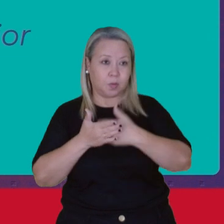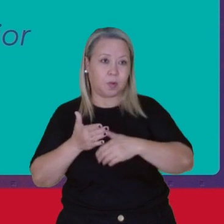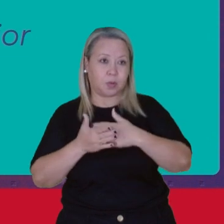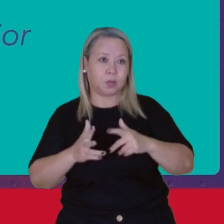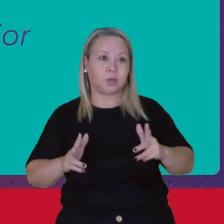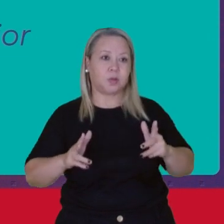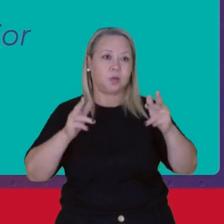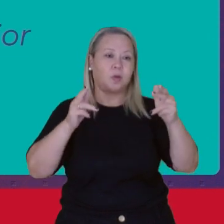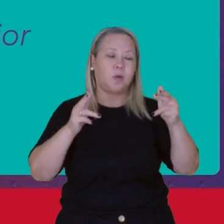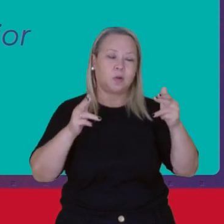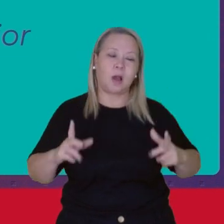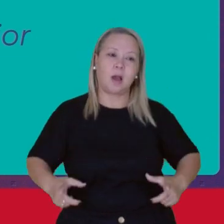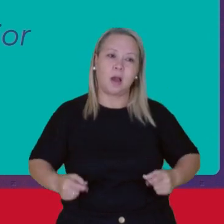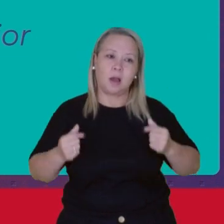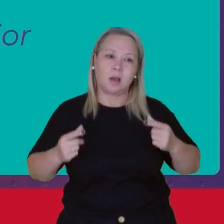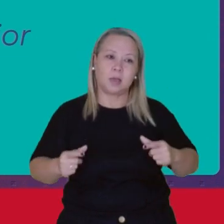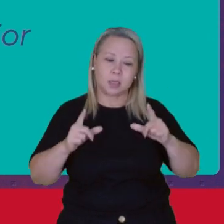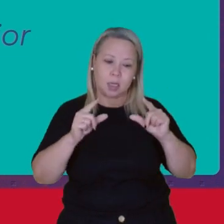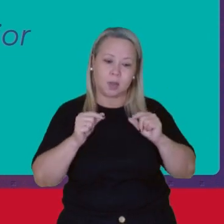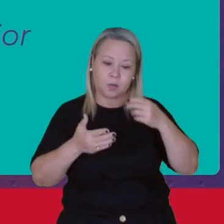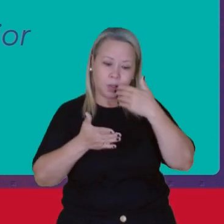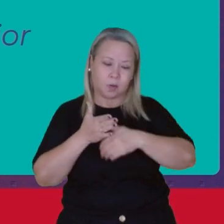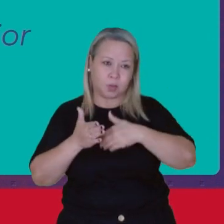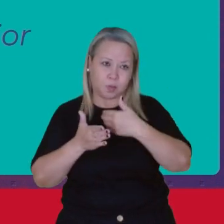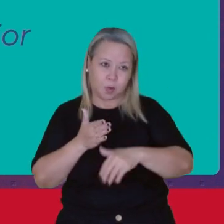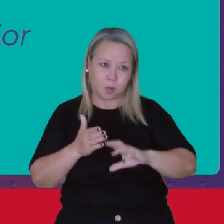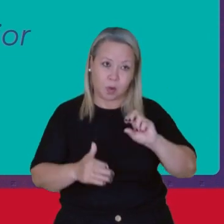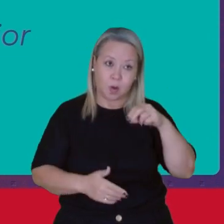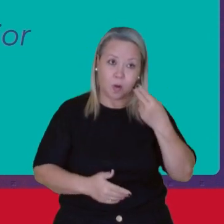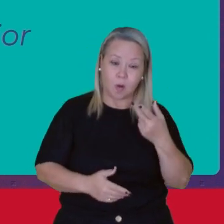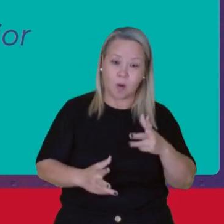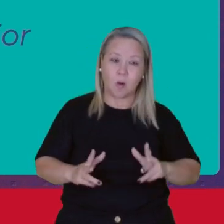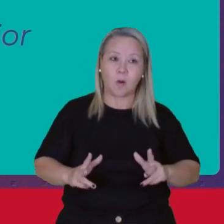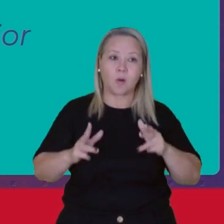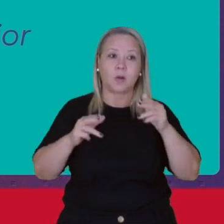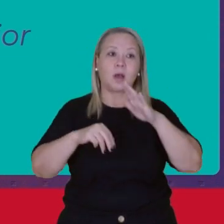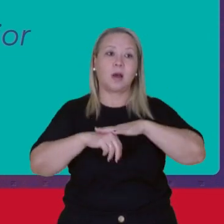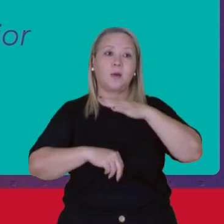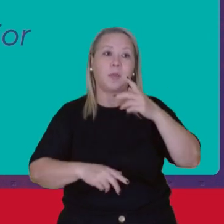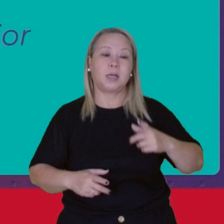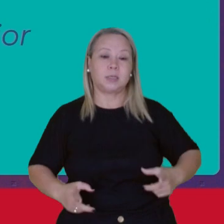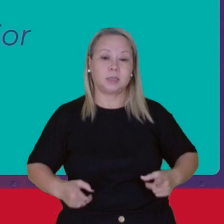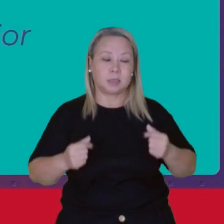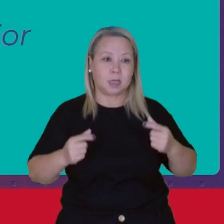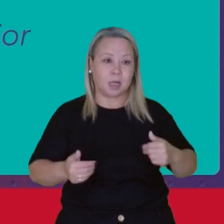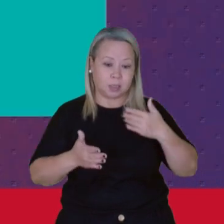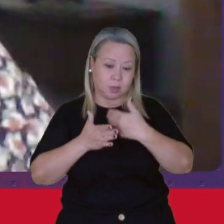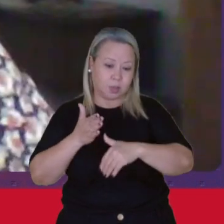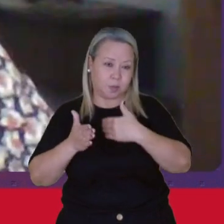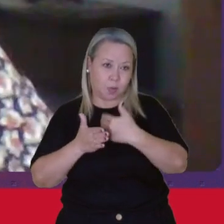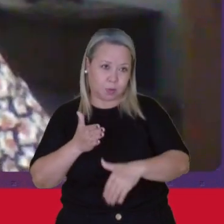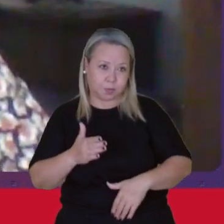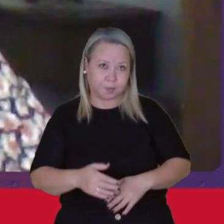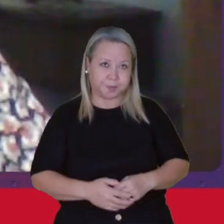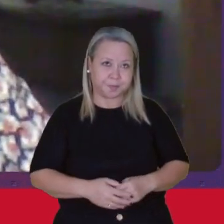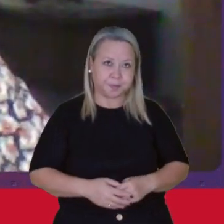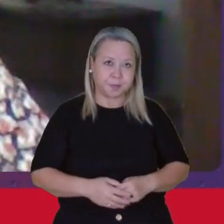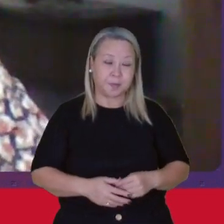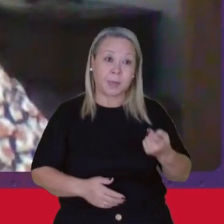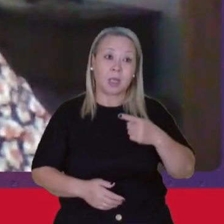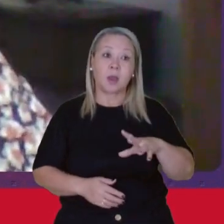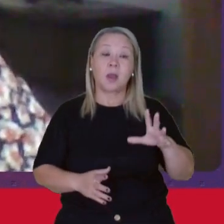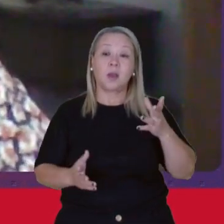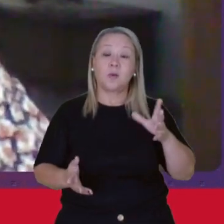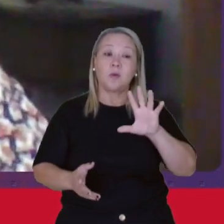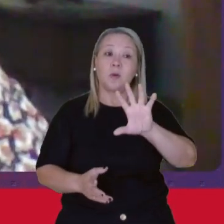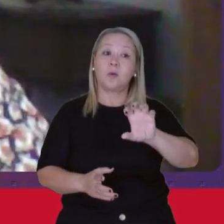maior proporção Que a redução De impostos Ou seja Cortar mais gastos Que impostos Que foram adotados